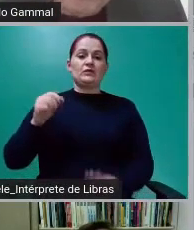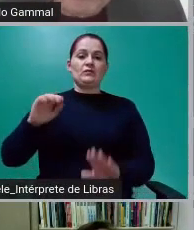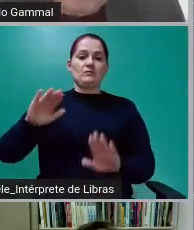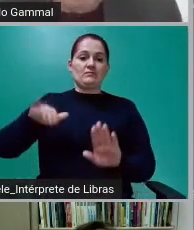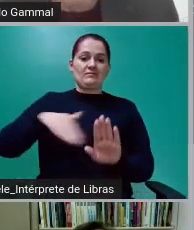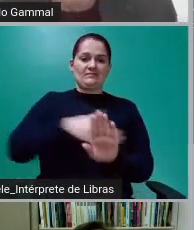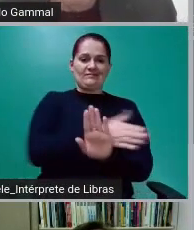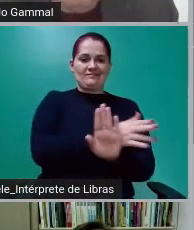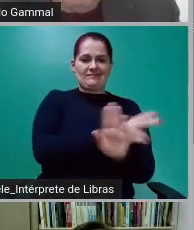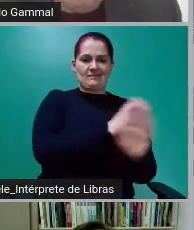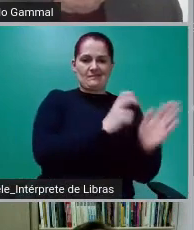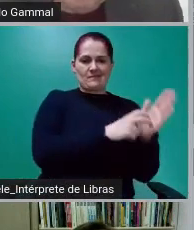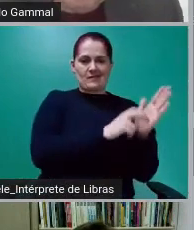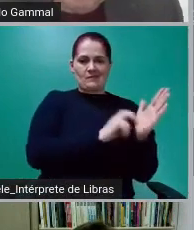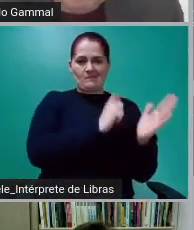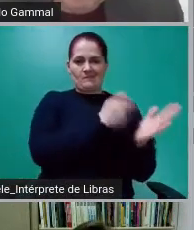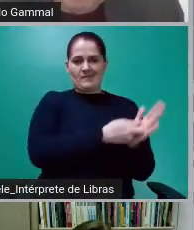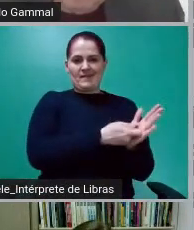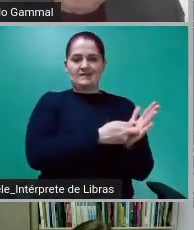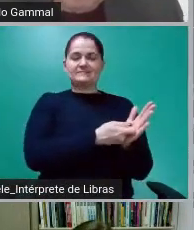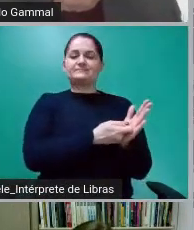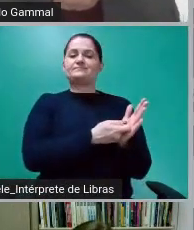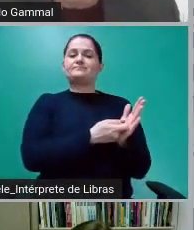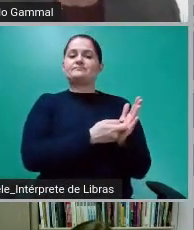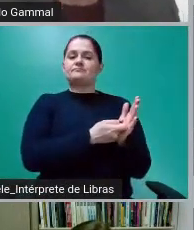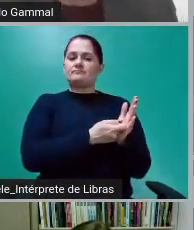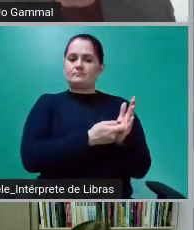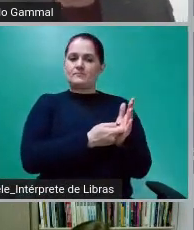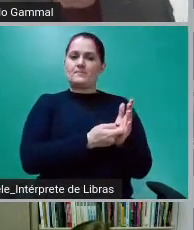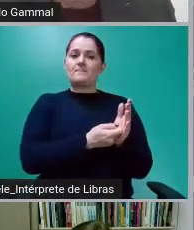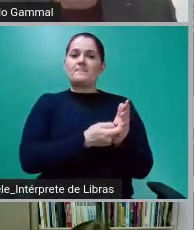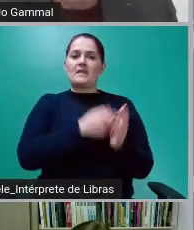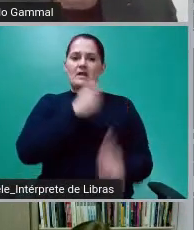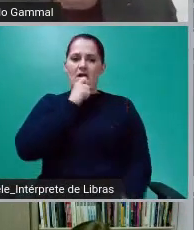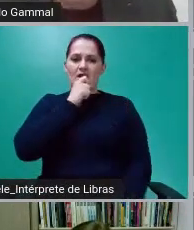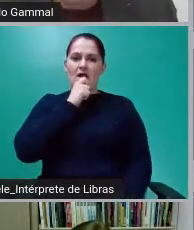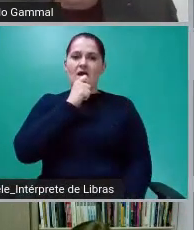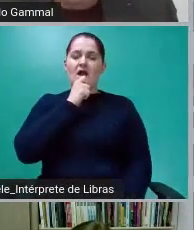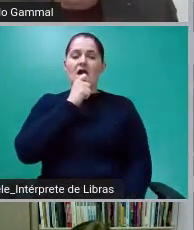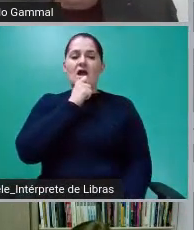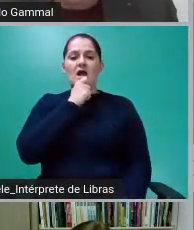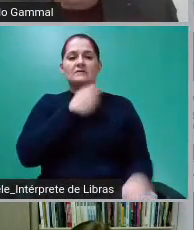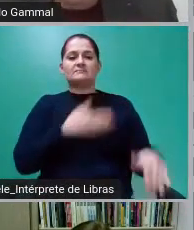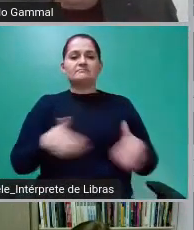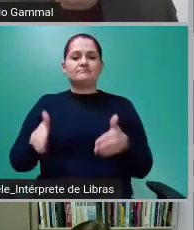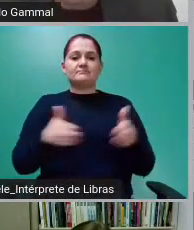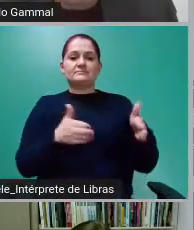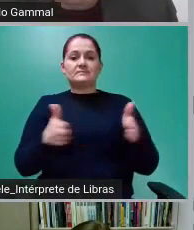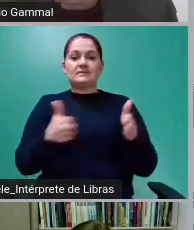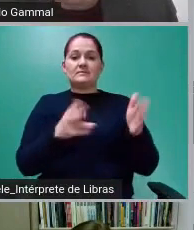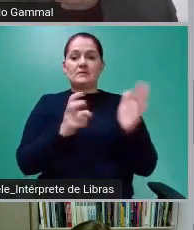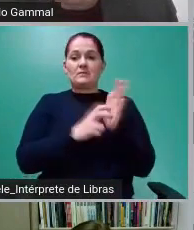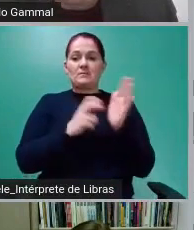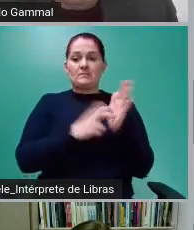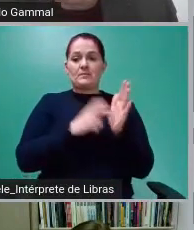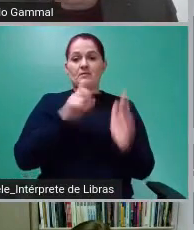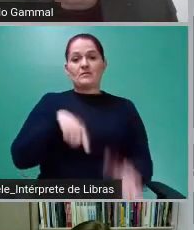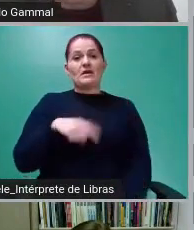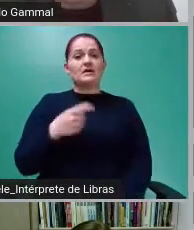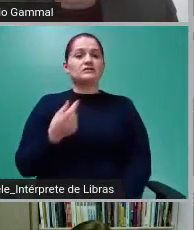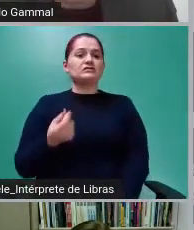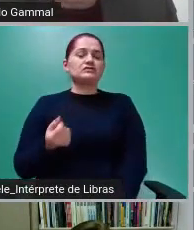privilegiado, ainda durante o seu percurso pela rede bancária, esse recurso